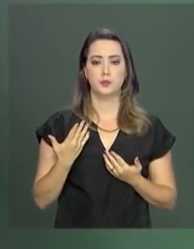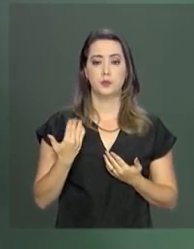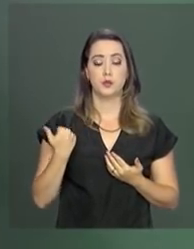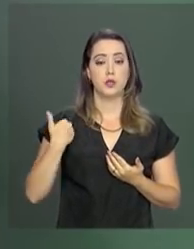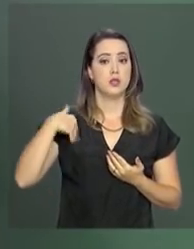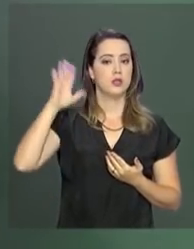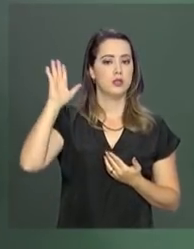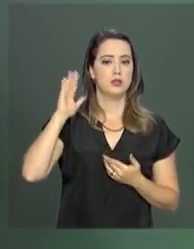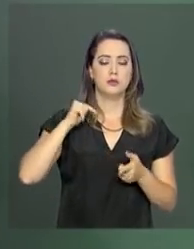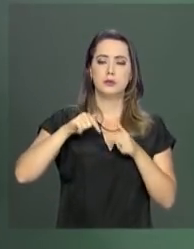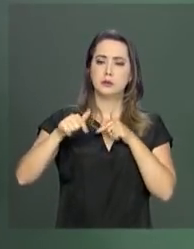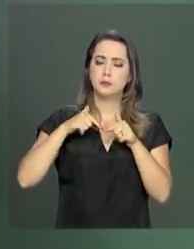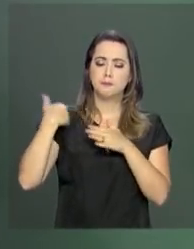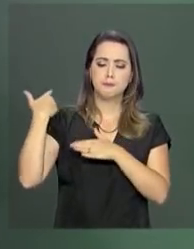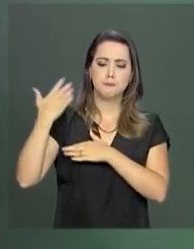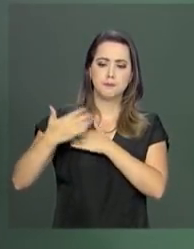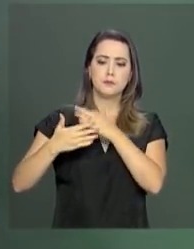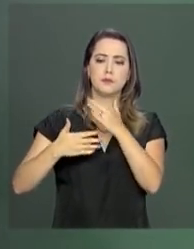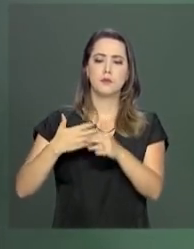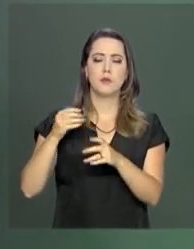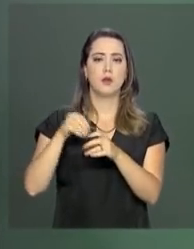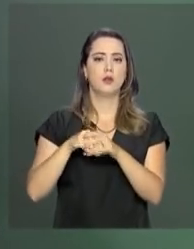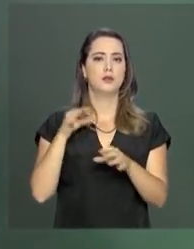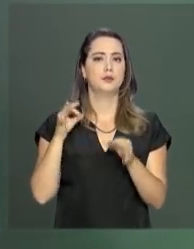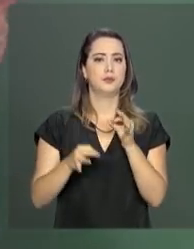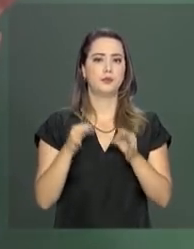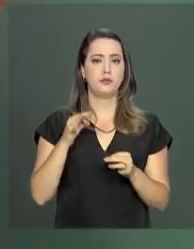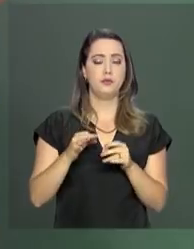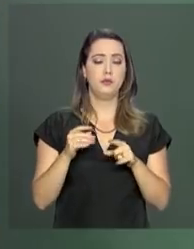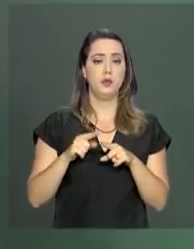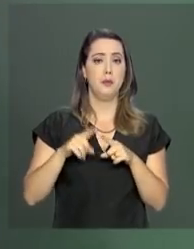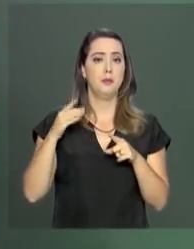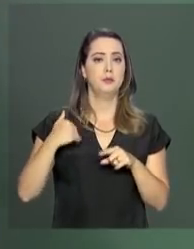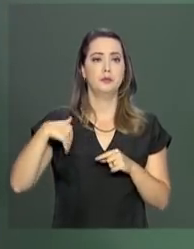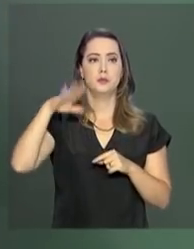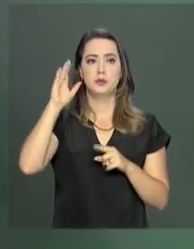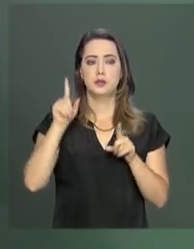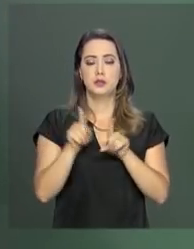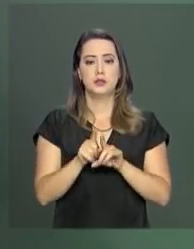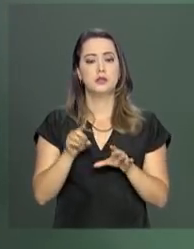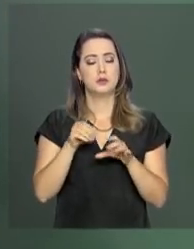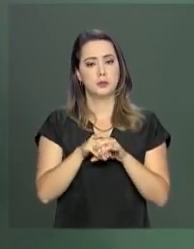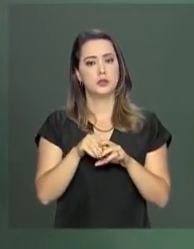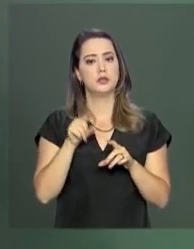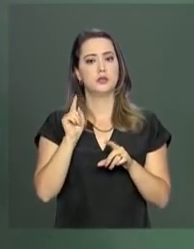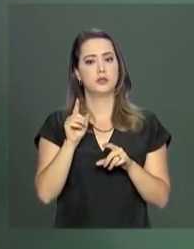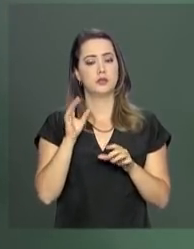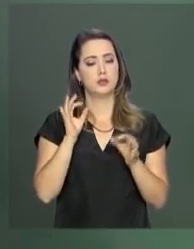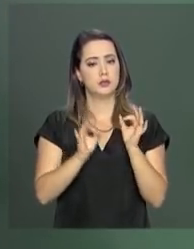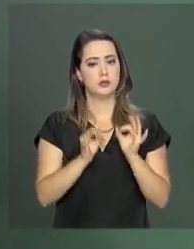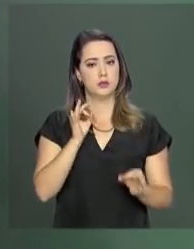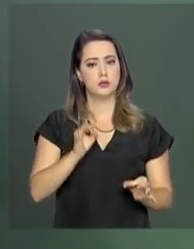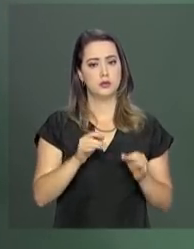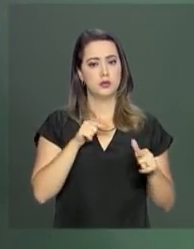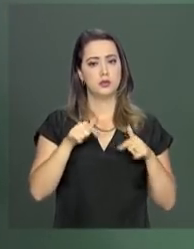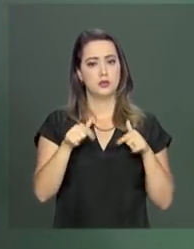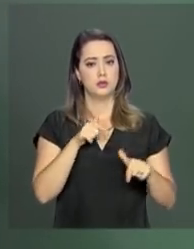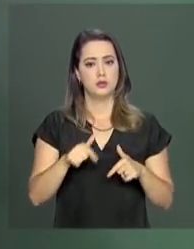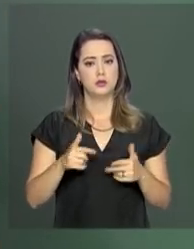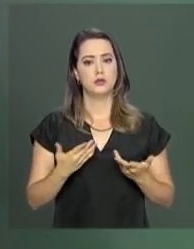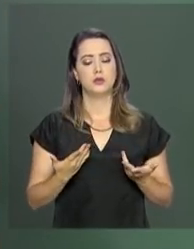décadas de atuação na área jurídica, mas, sobretudo, na área da justiça trabalhista.